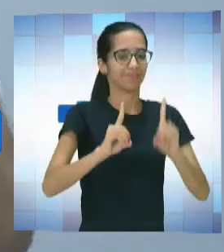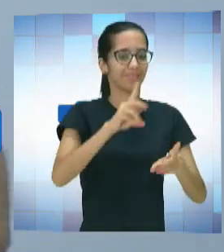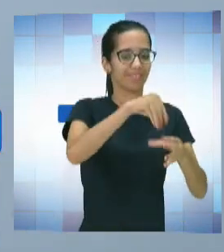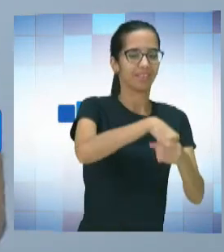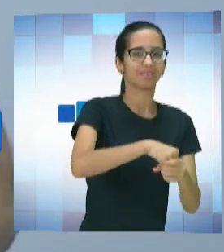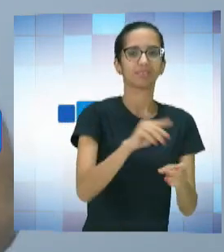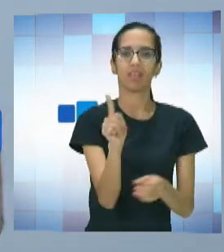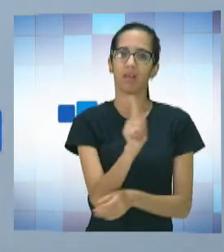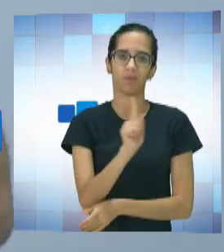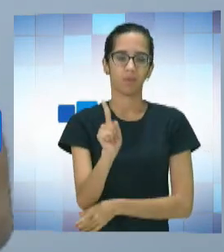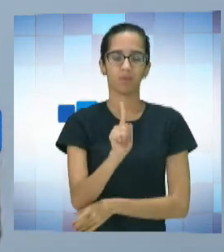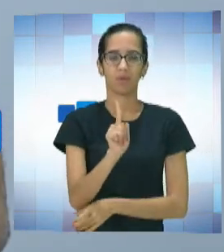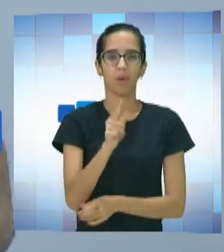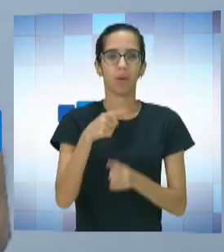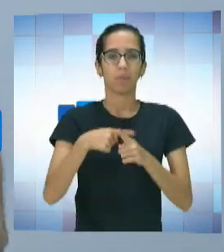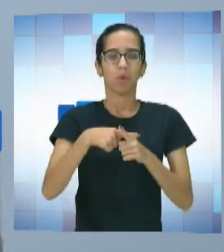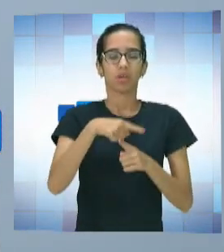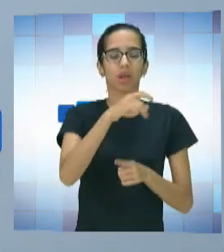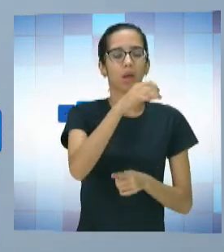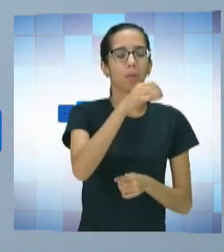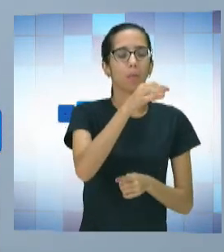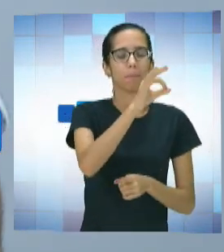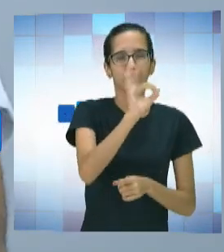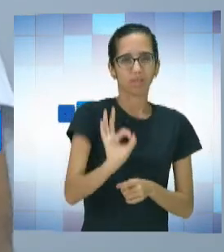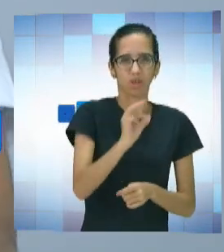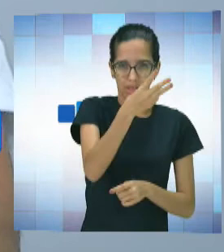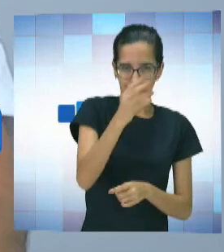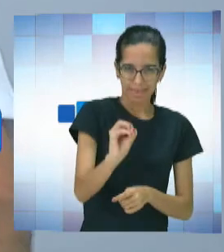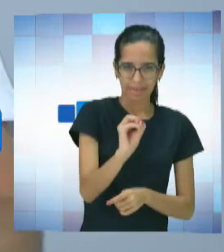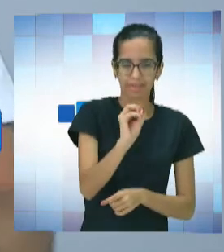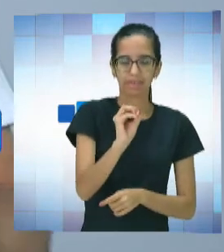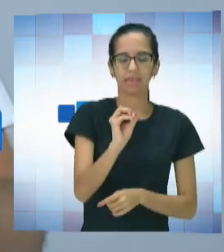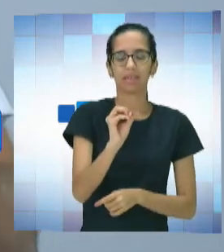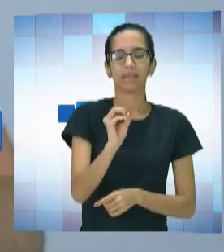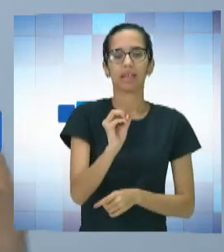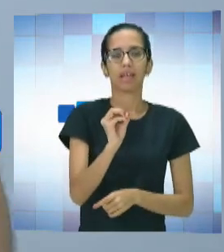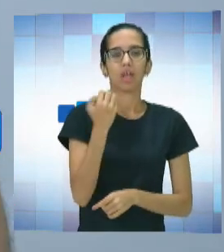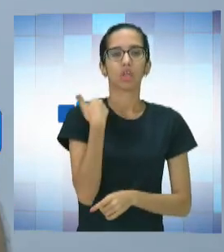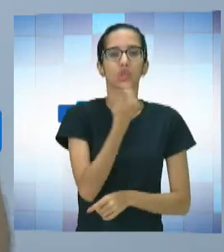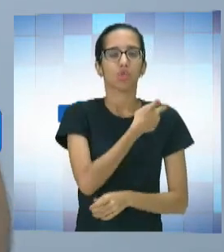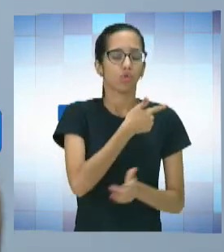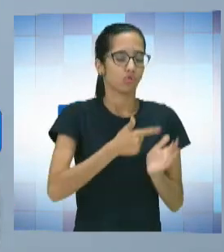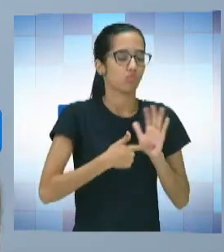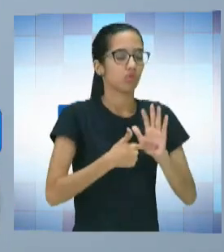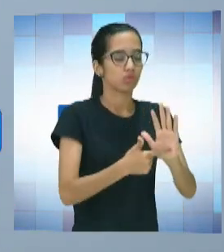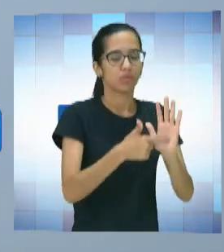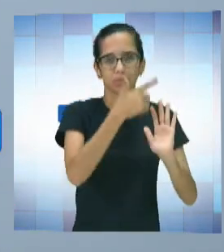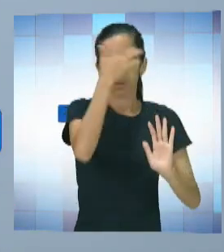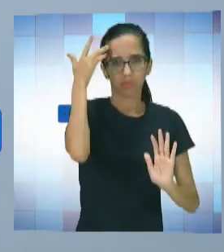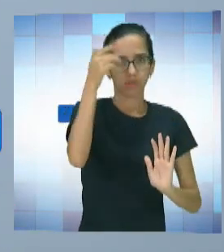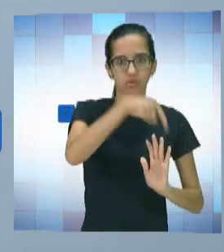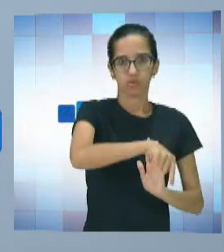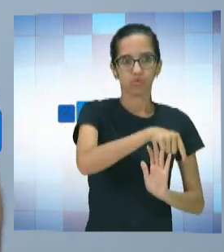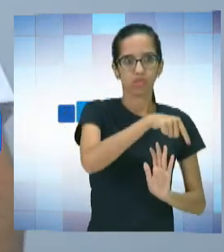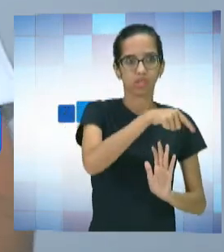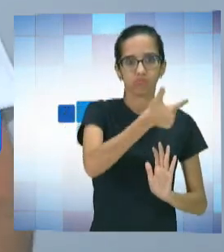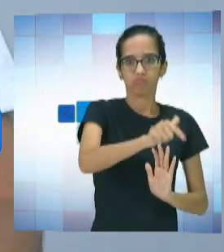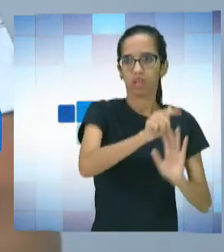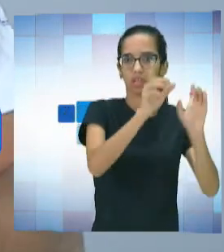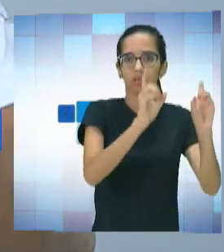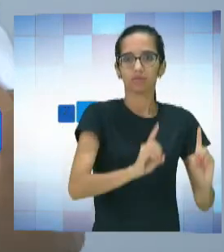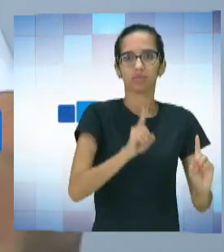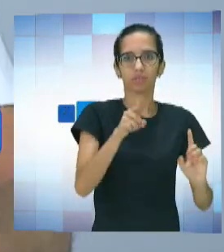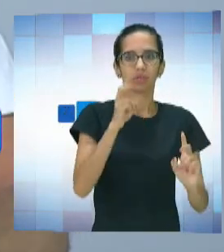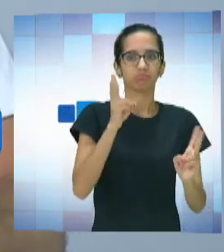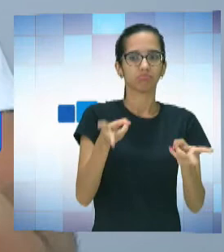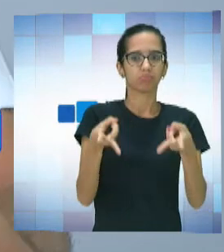Por quê? Esse percentual de 30%, Chico, a gente começa a mostrar para essas crianças que não têm nenhuma deficiência, ter um próprio